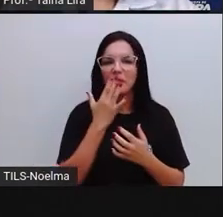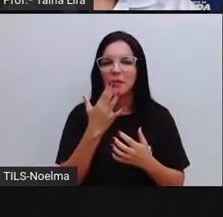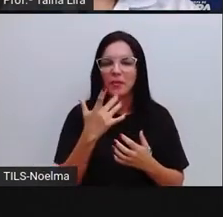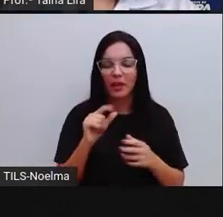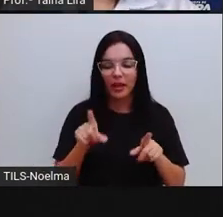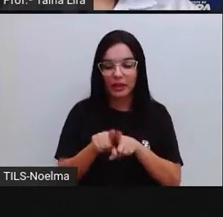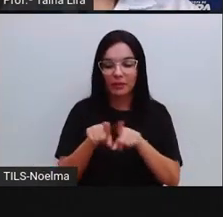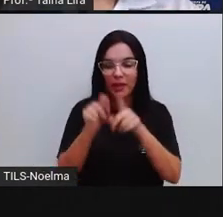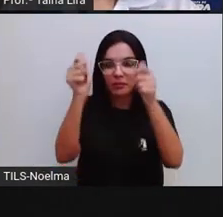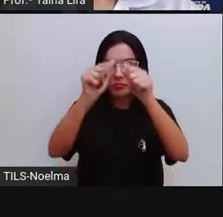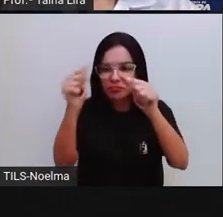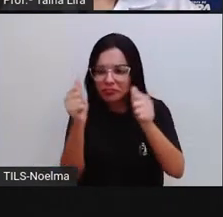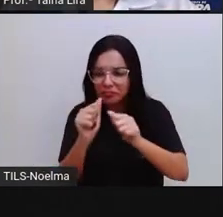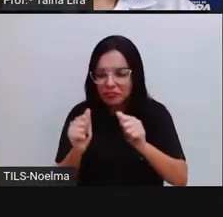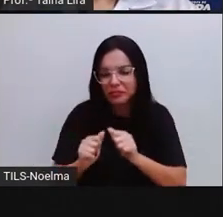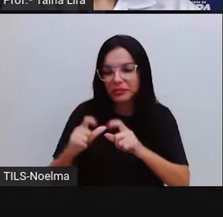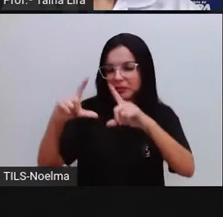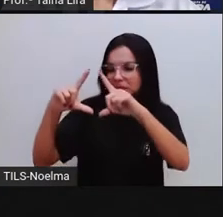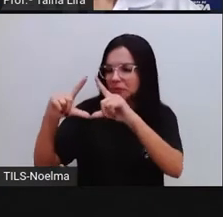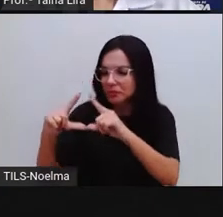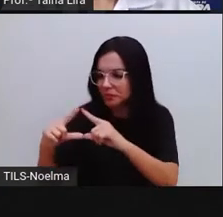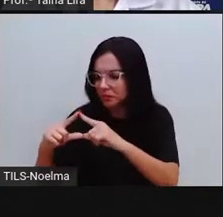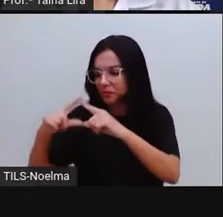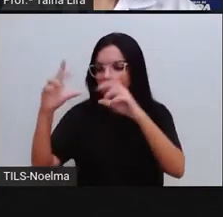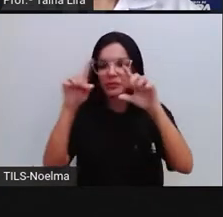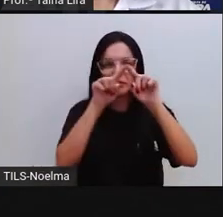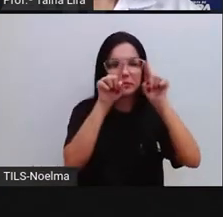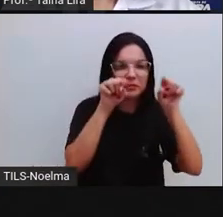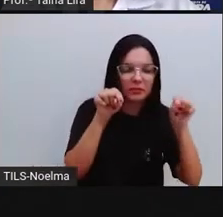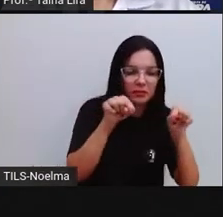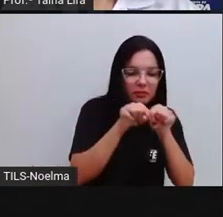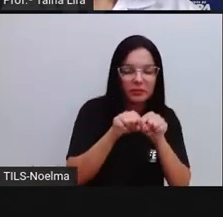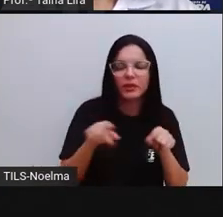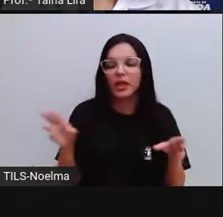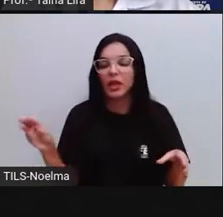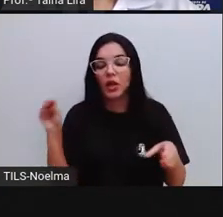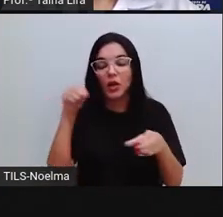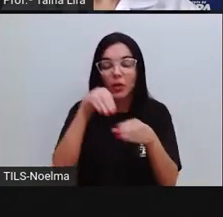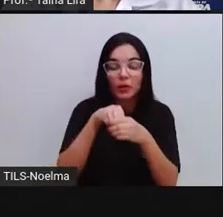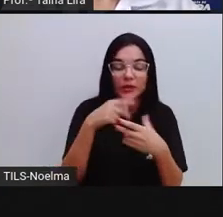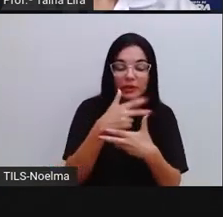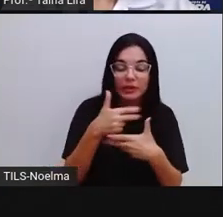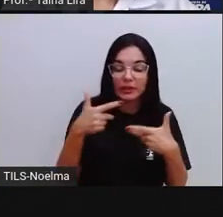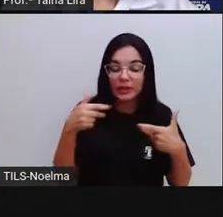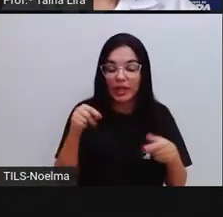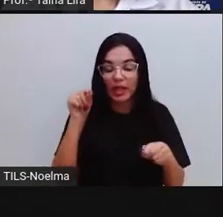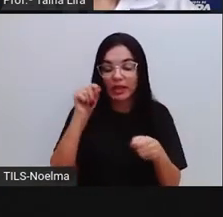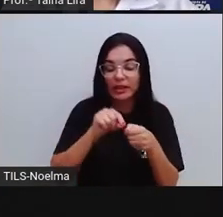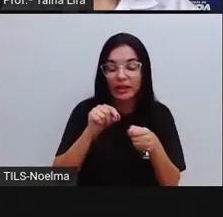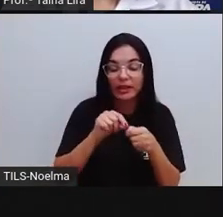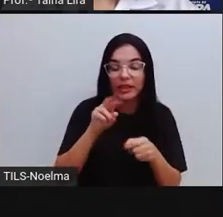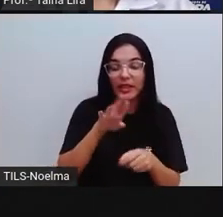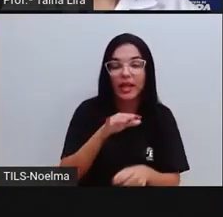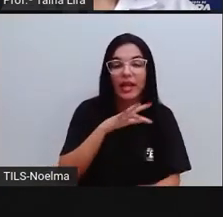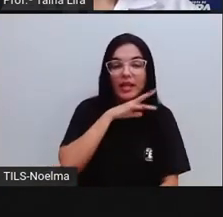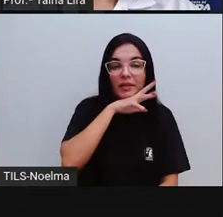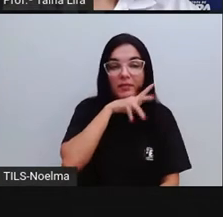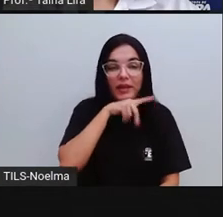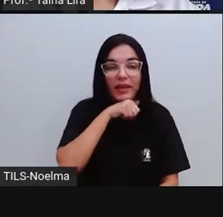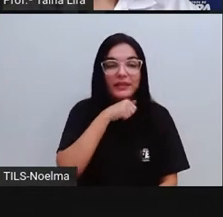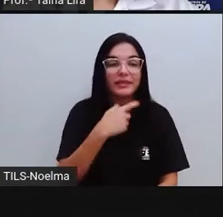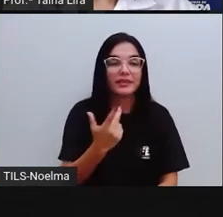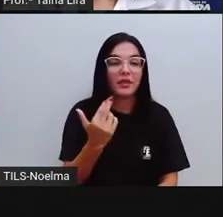Formas geométricas, certo? Elementos da natureza. Vocês viram no panô, por exemplo, ali, os